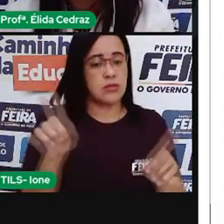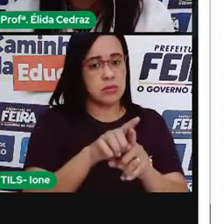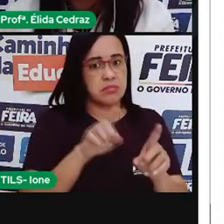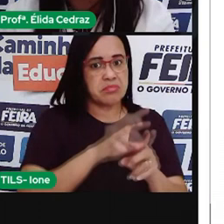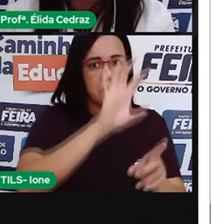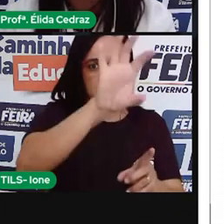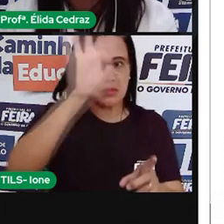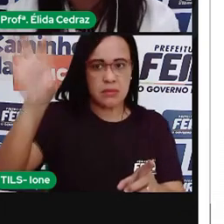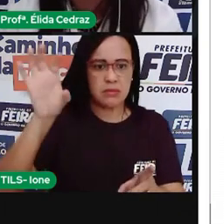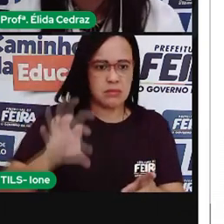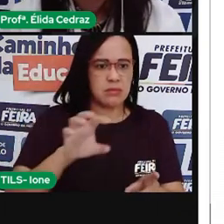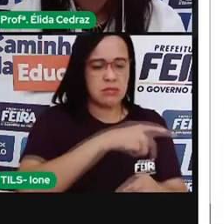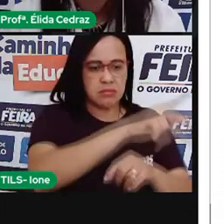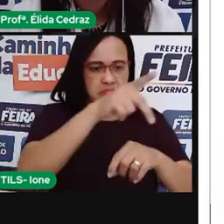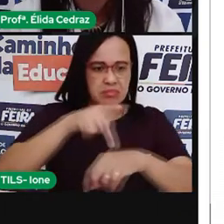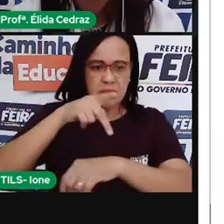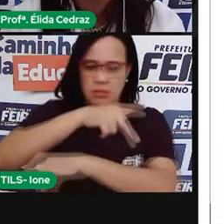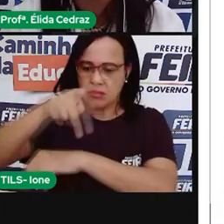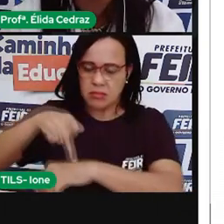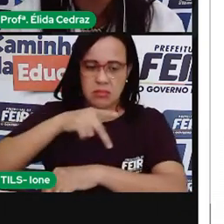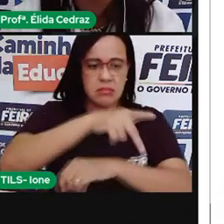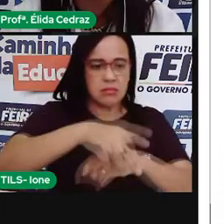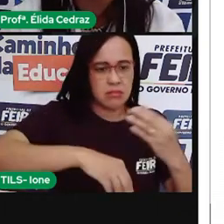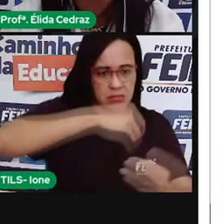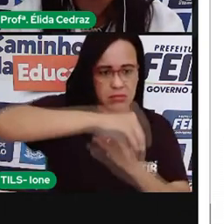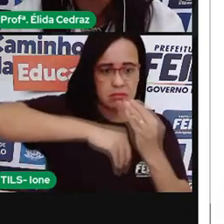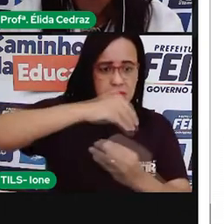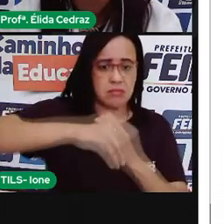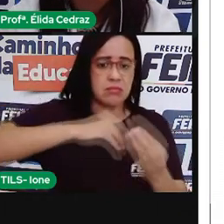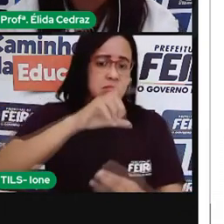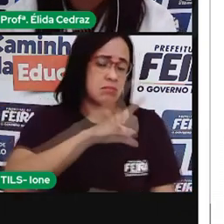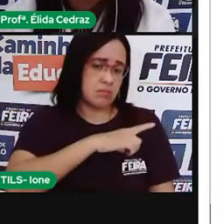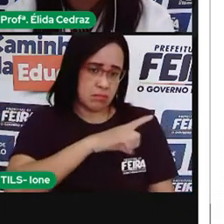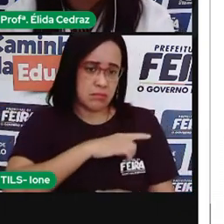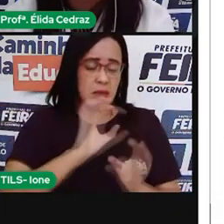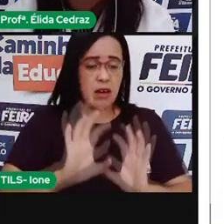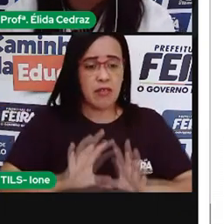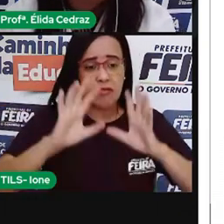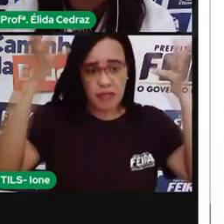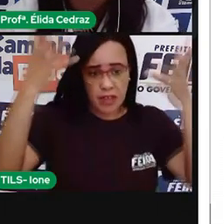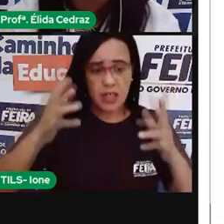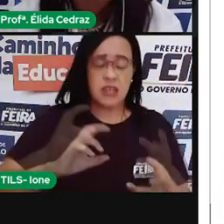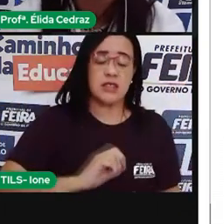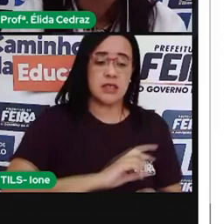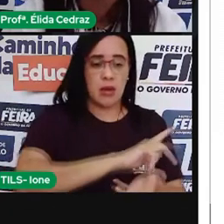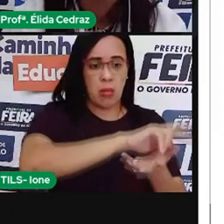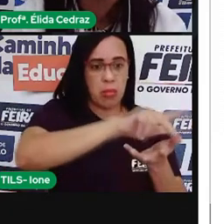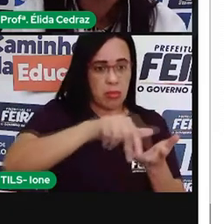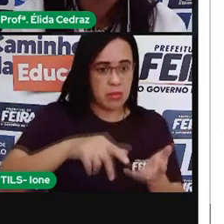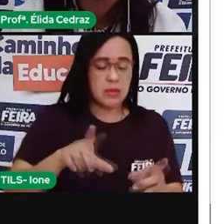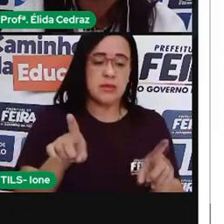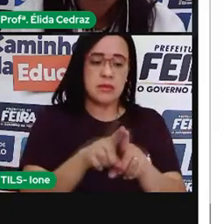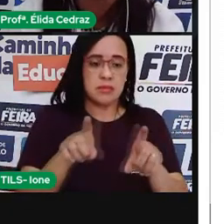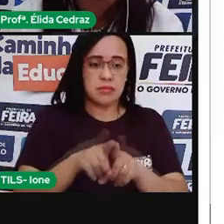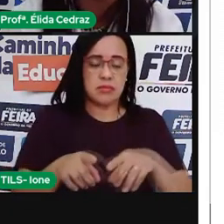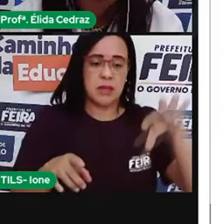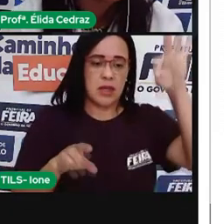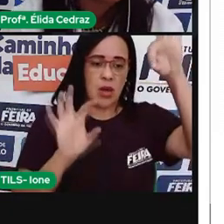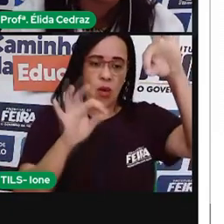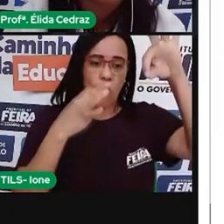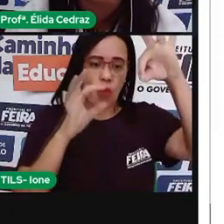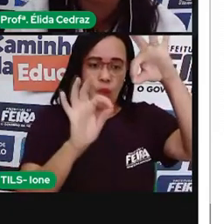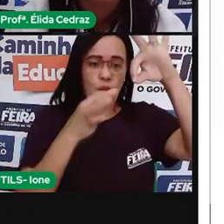festas que se destacam, a festa de Nossa Senhora dos Navegantes, a festa da uva, a Oktoberfest,